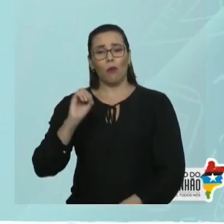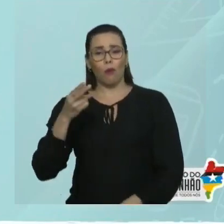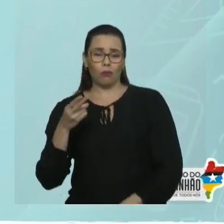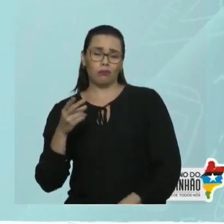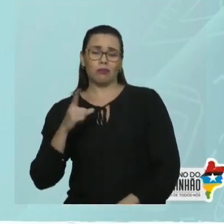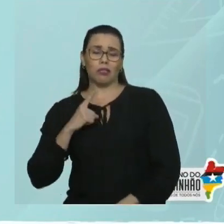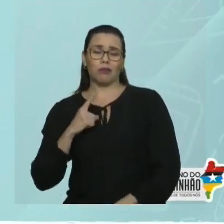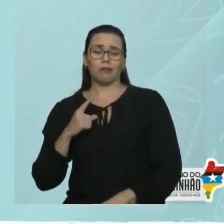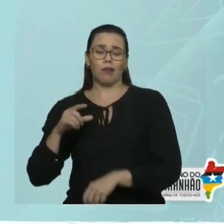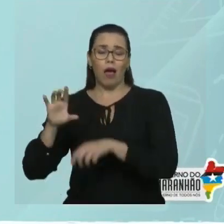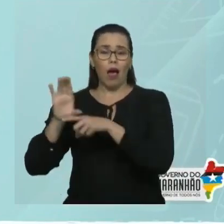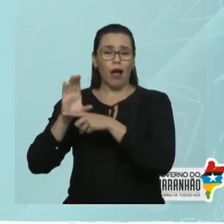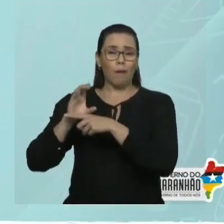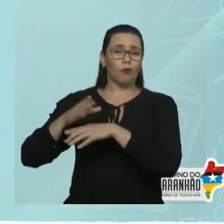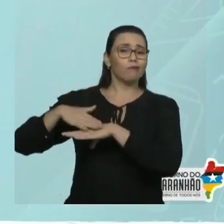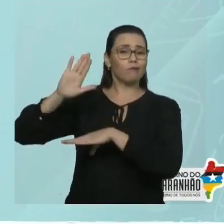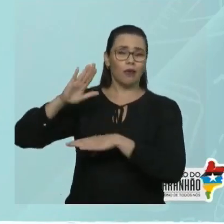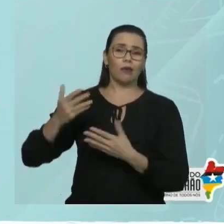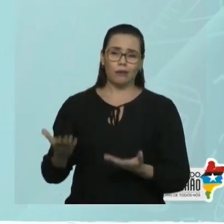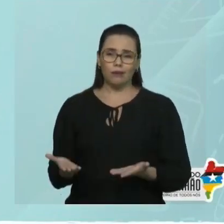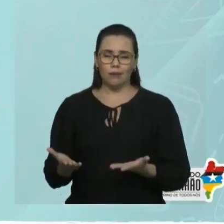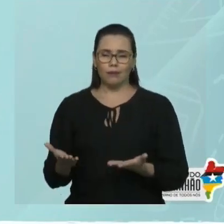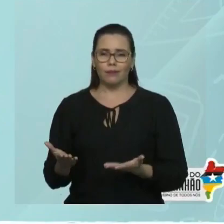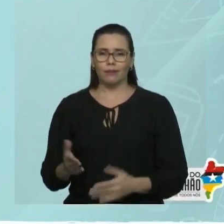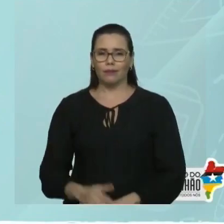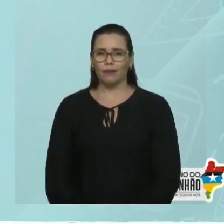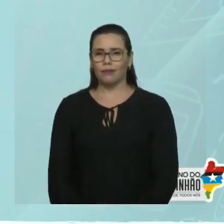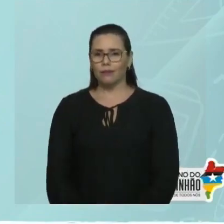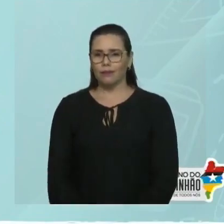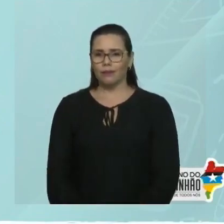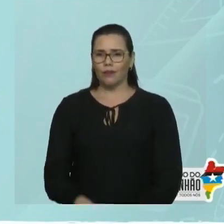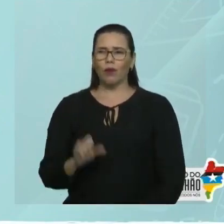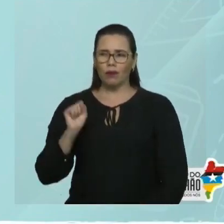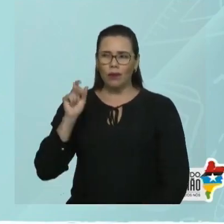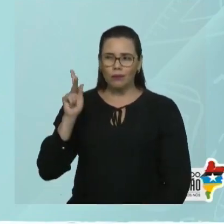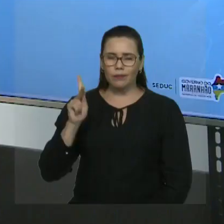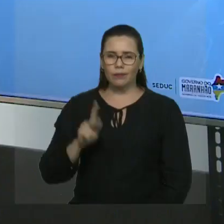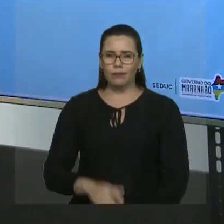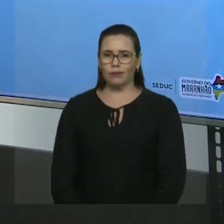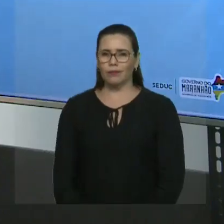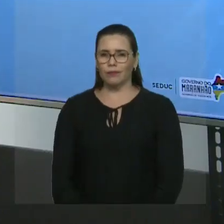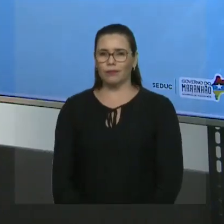contendo a insaturação, caso a cadeia seja insaturada. Vamos para outro exemplo?